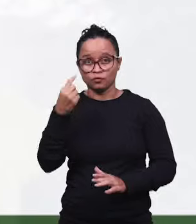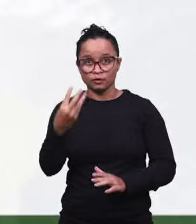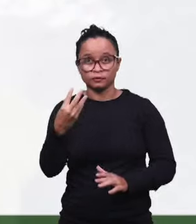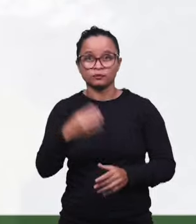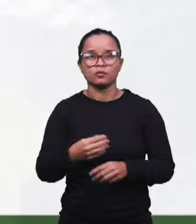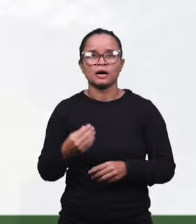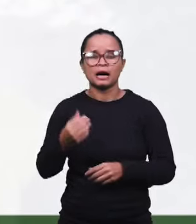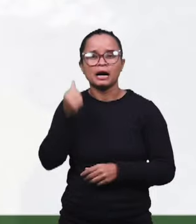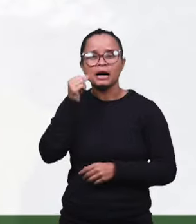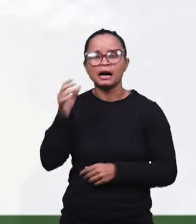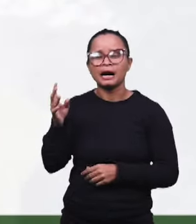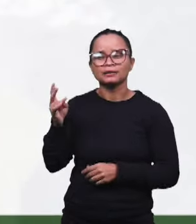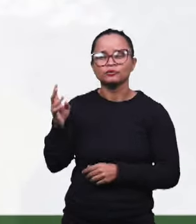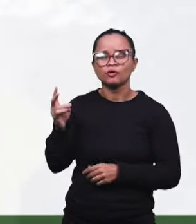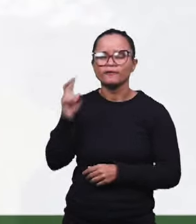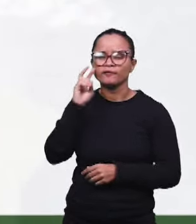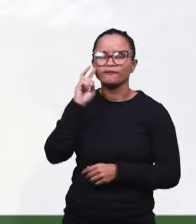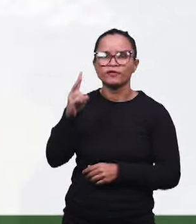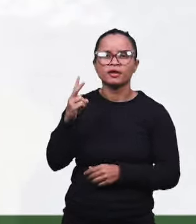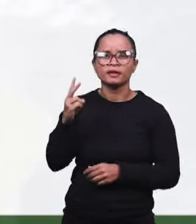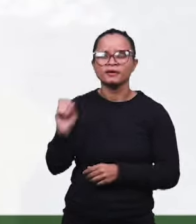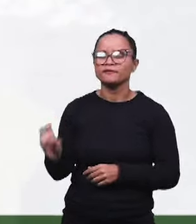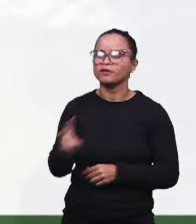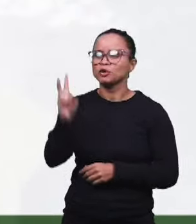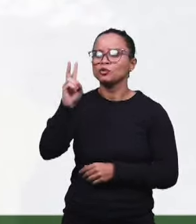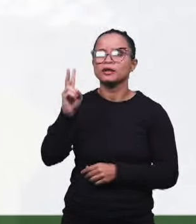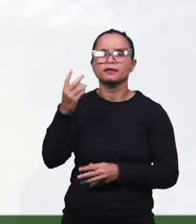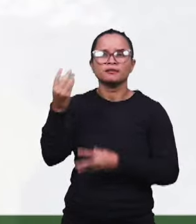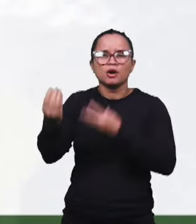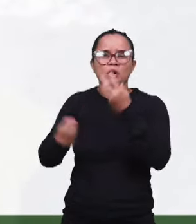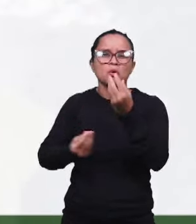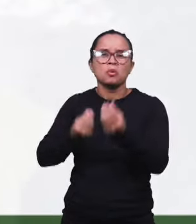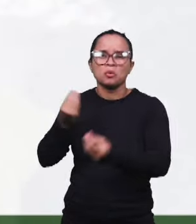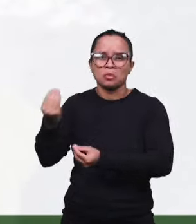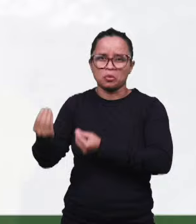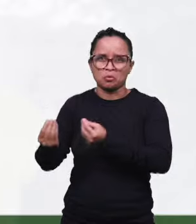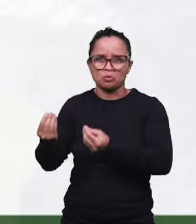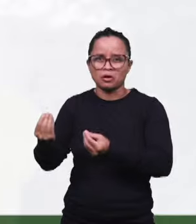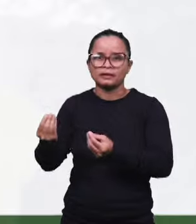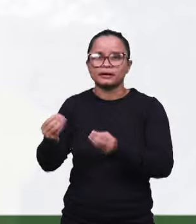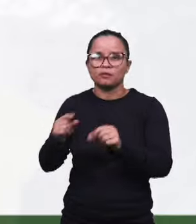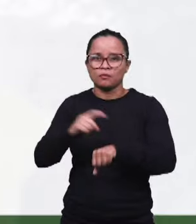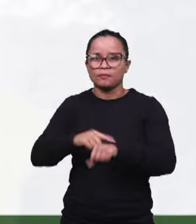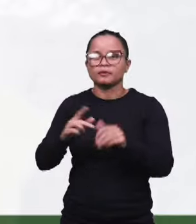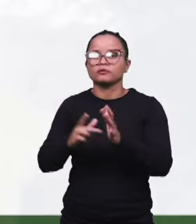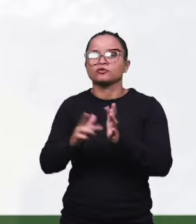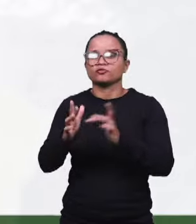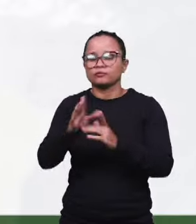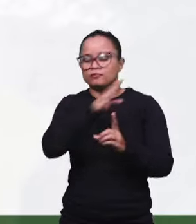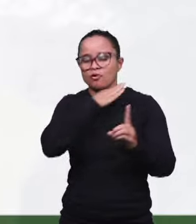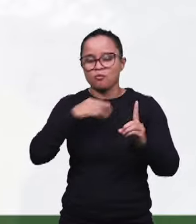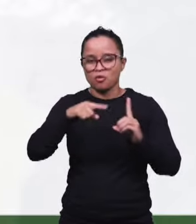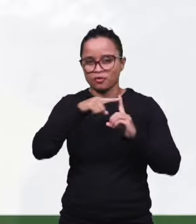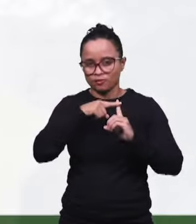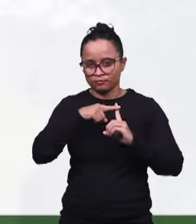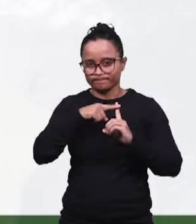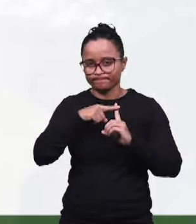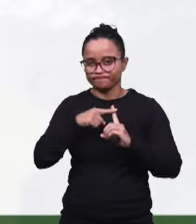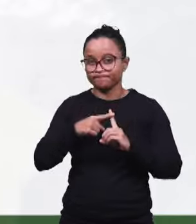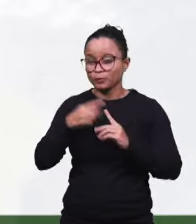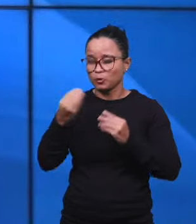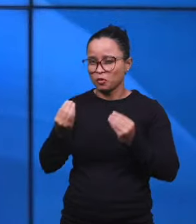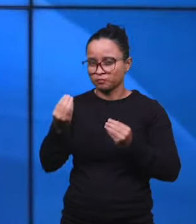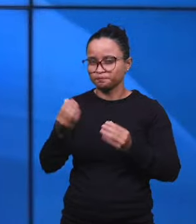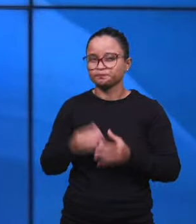igreja vê e valoriza este momento do sacrifício, do sacrifício do Senhor Jesus. Então, agora,